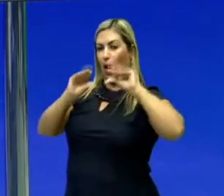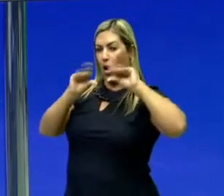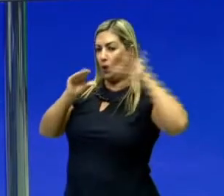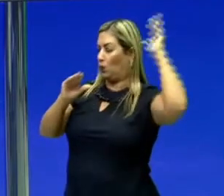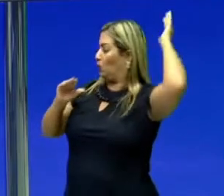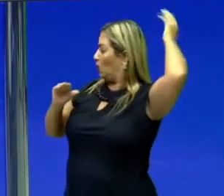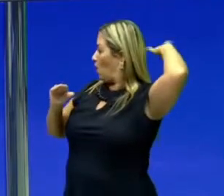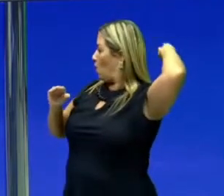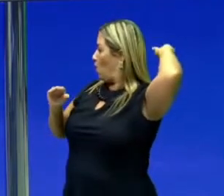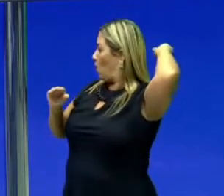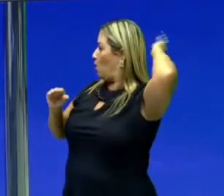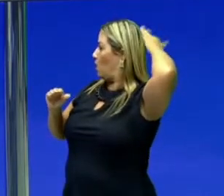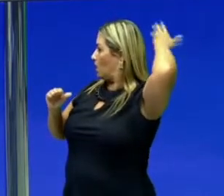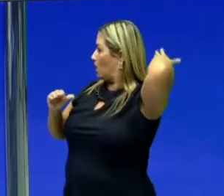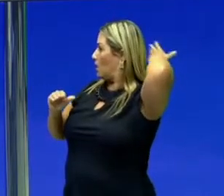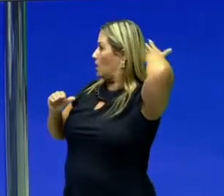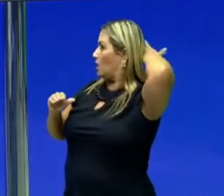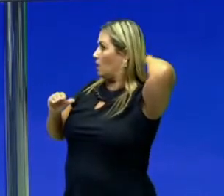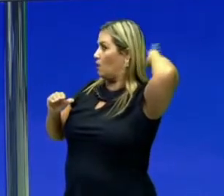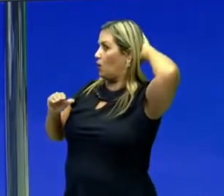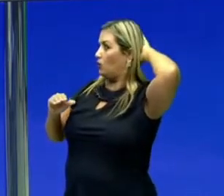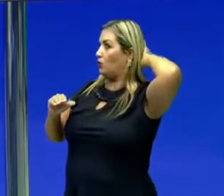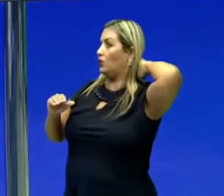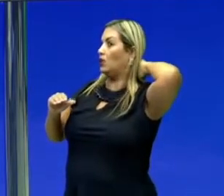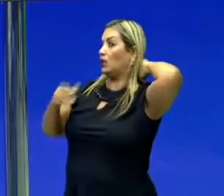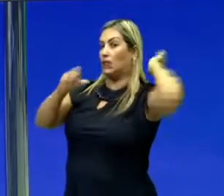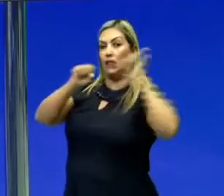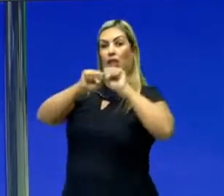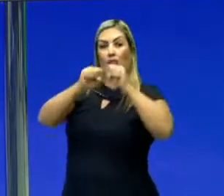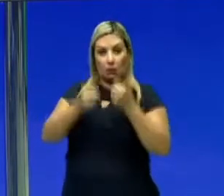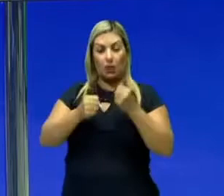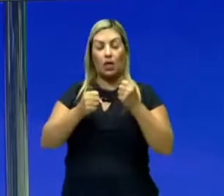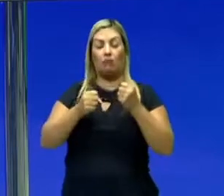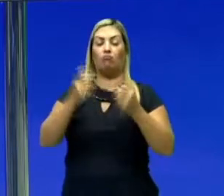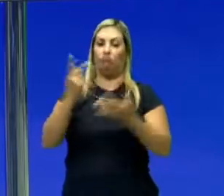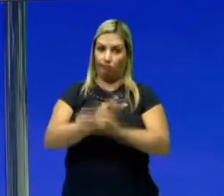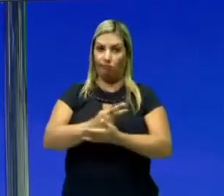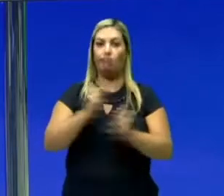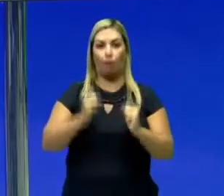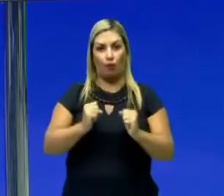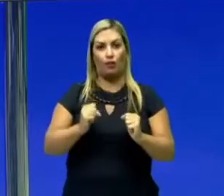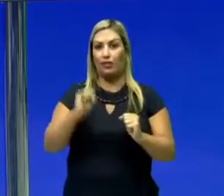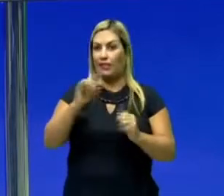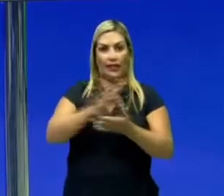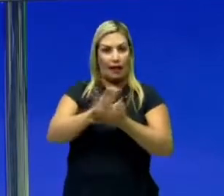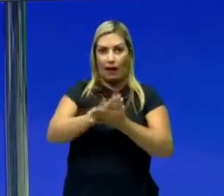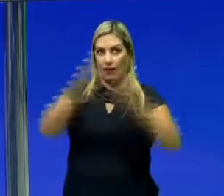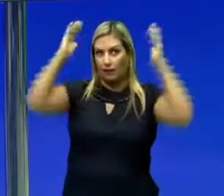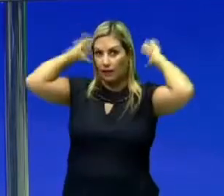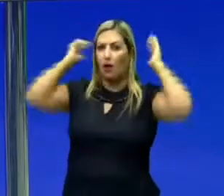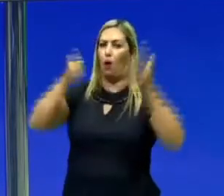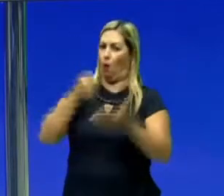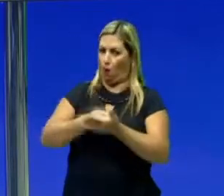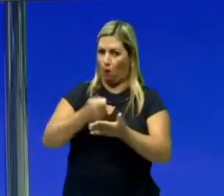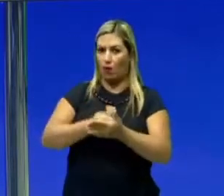atrás da sua cabeça, o acontece? Você pode fazer isso aqui e quebrar o seu pescoço. Então, por isso, é obrigatório a